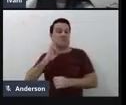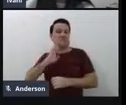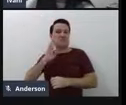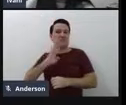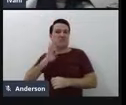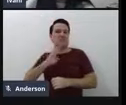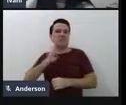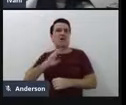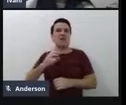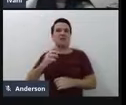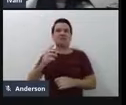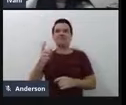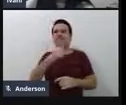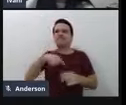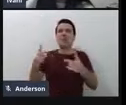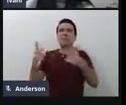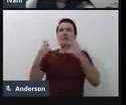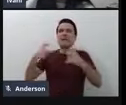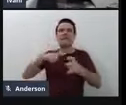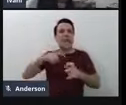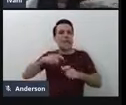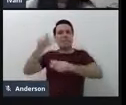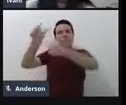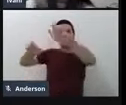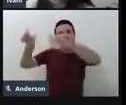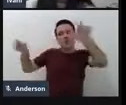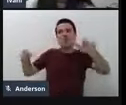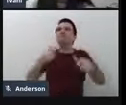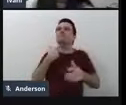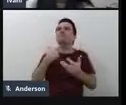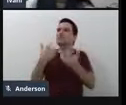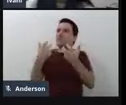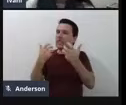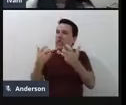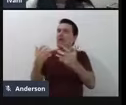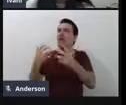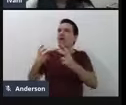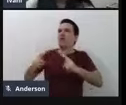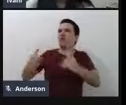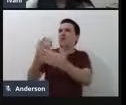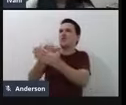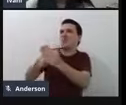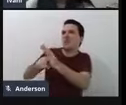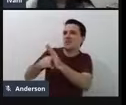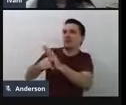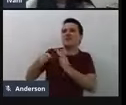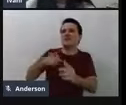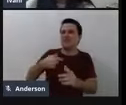ver que tem pessoas que querem também, com as quais eu acho que eu consegui deixar uma sementinha.